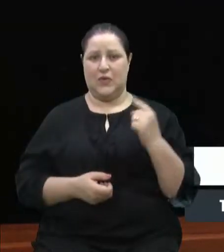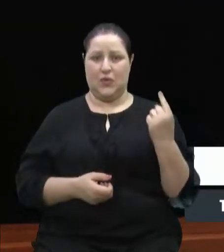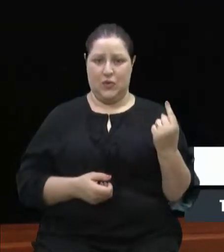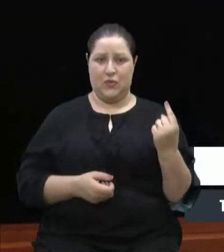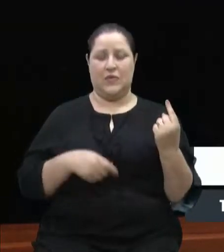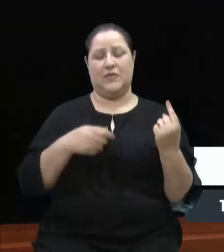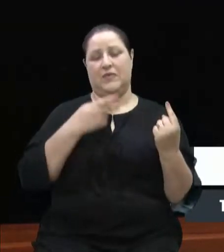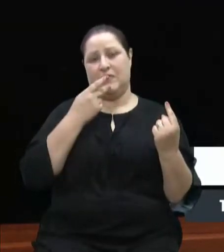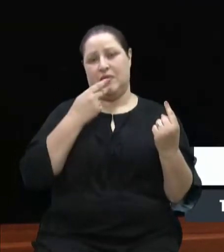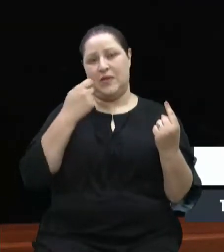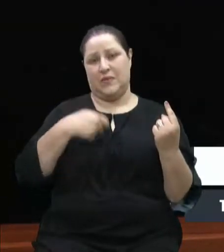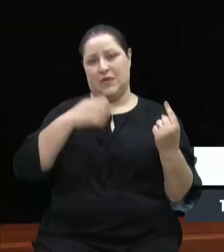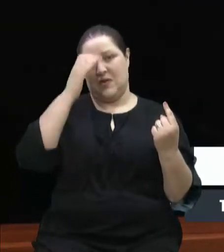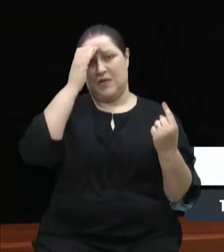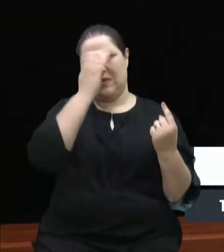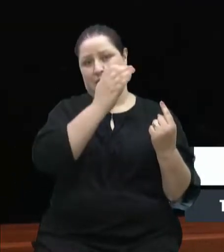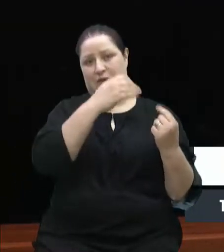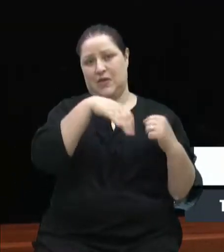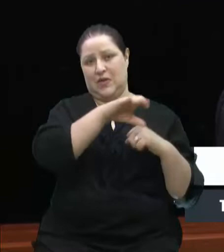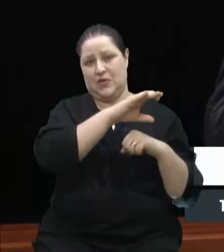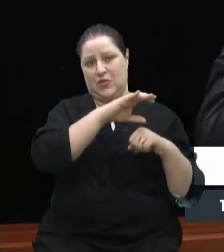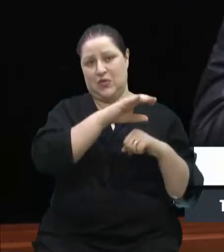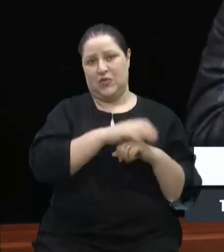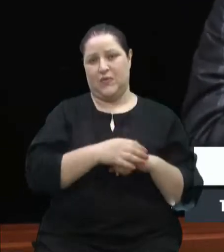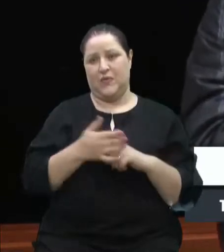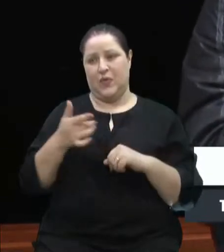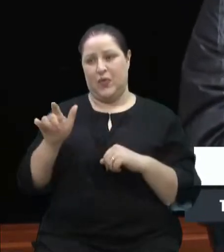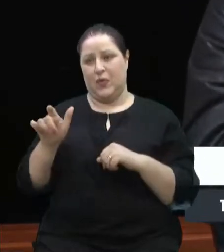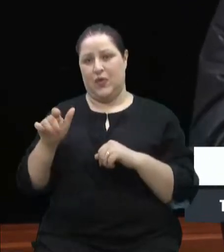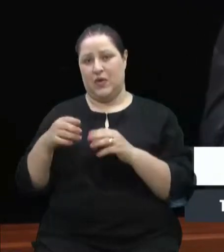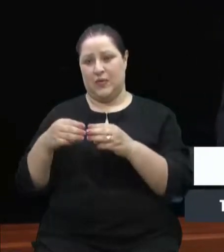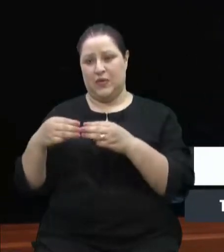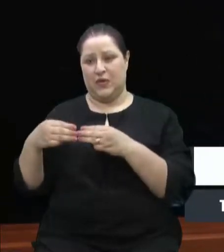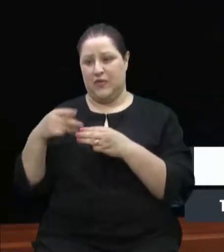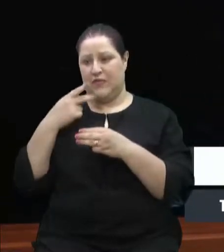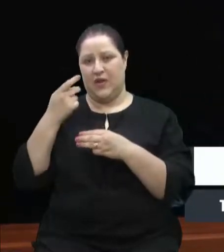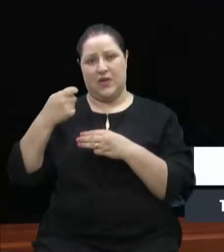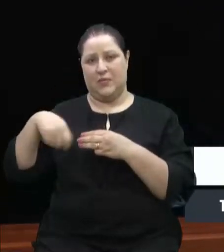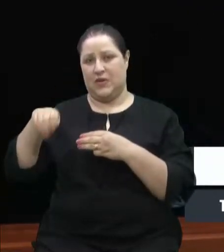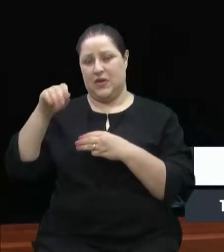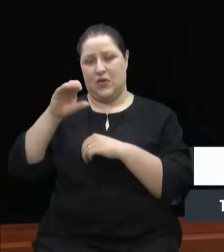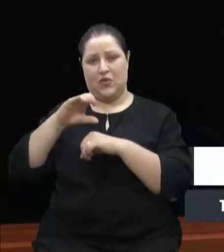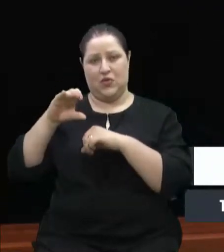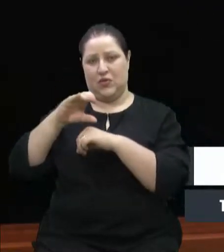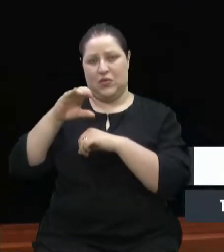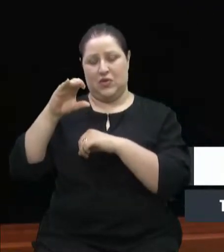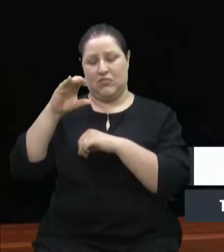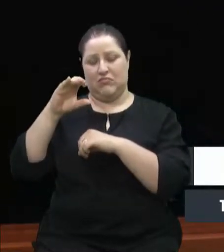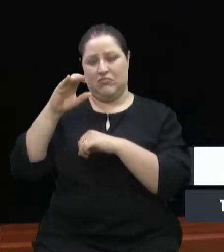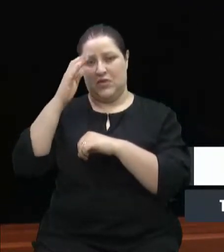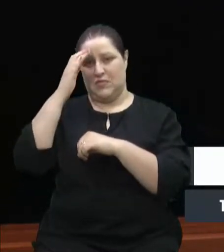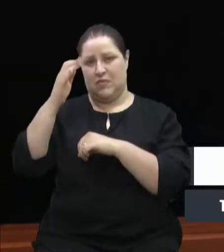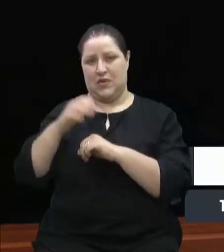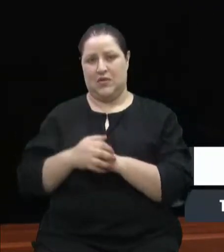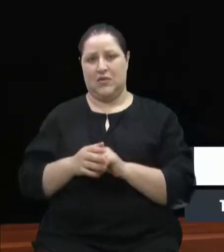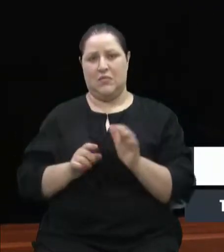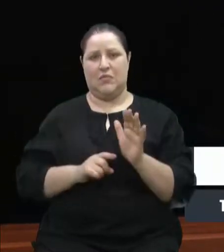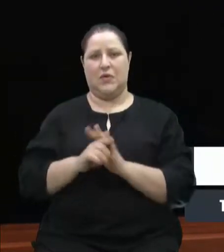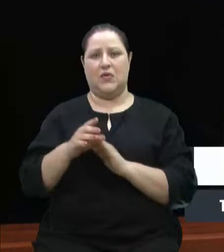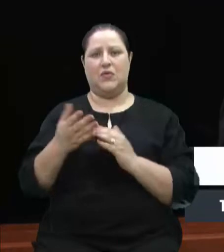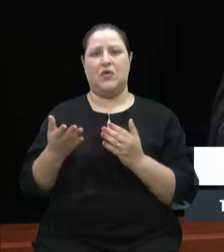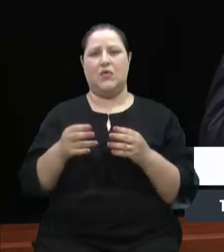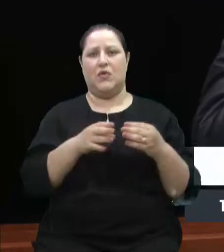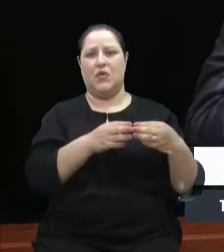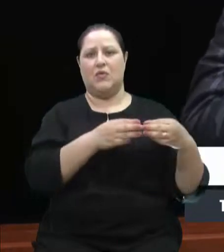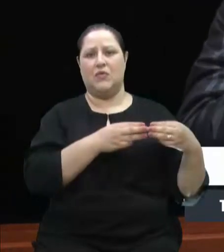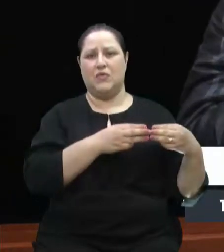Constituição, a outra diz que não é para cumprir a Constituição, qual que a moção certa, essa no caso que é